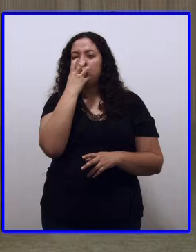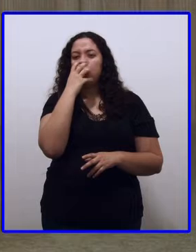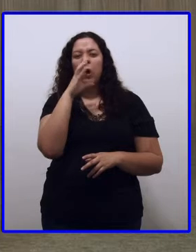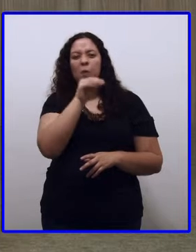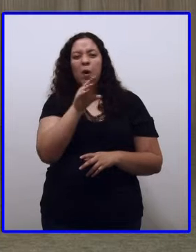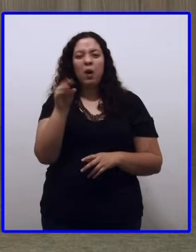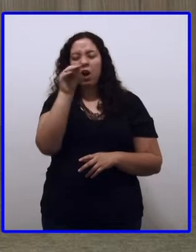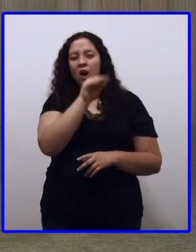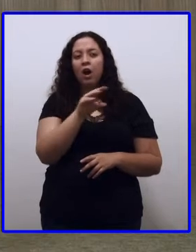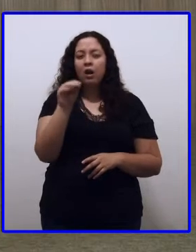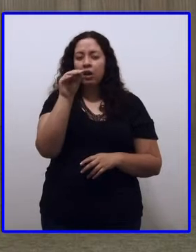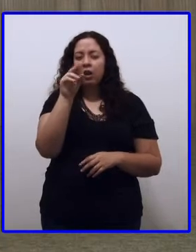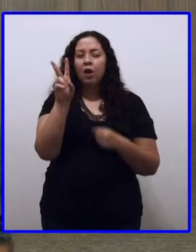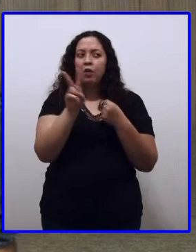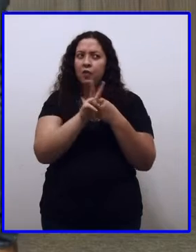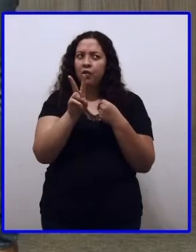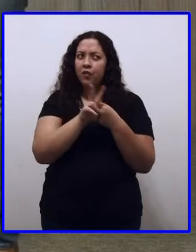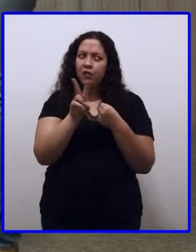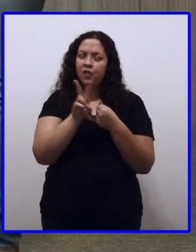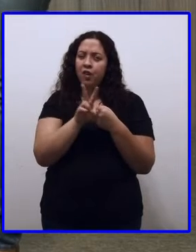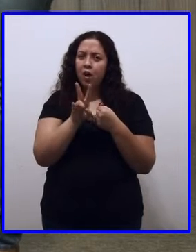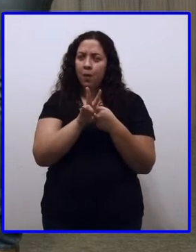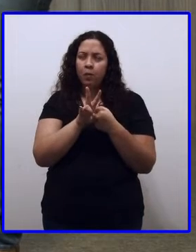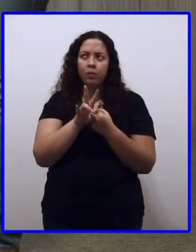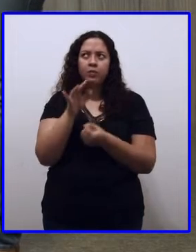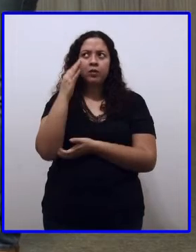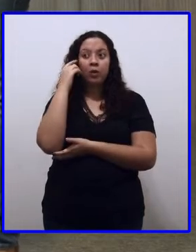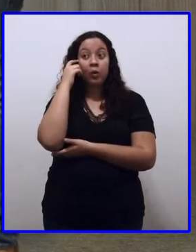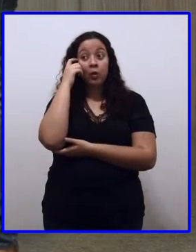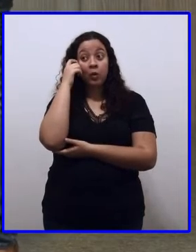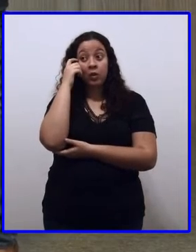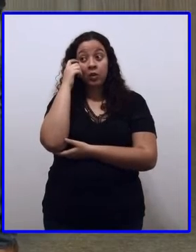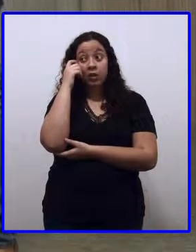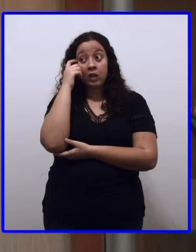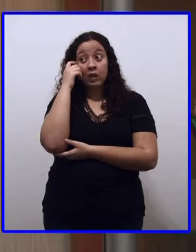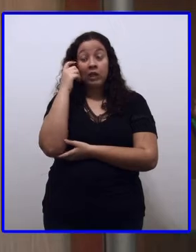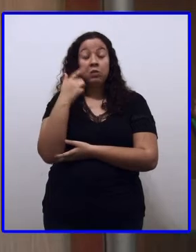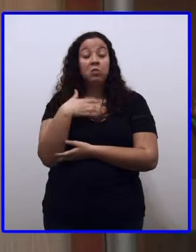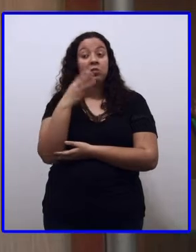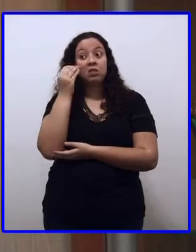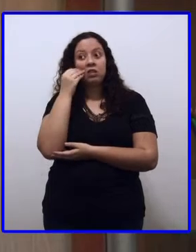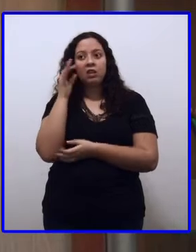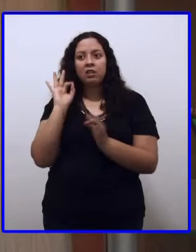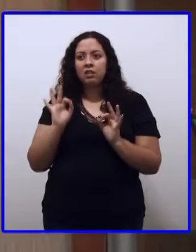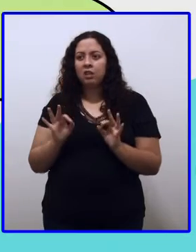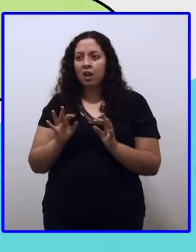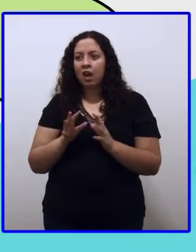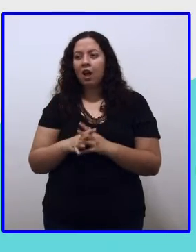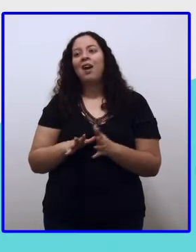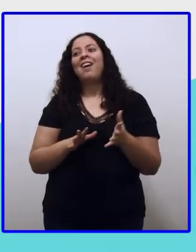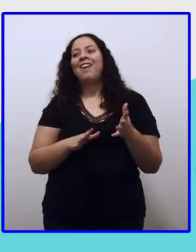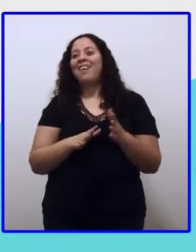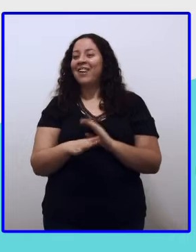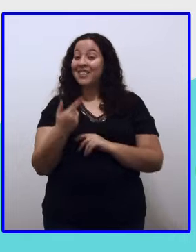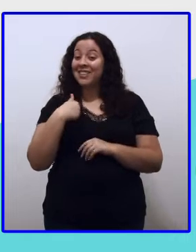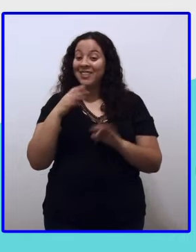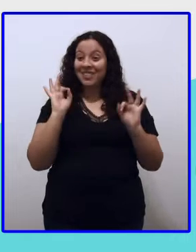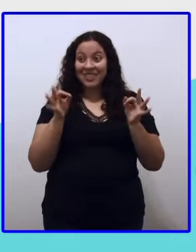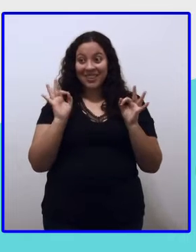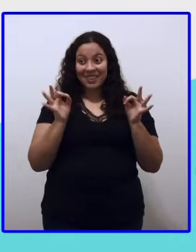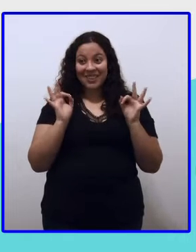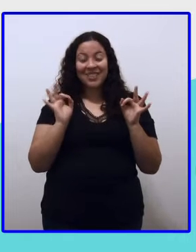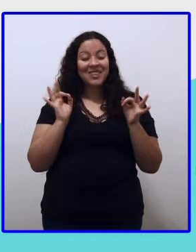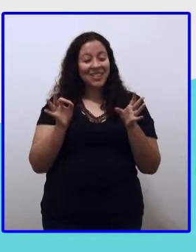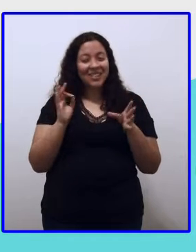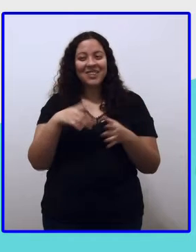Vem de latir. Latir é um verbo. Se eu já sei que é um verbo, então acho que tá aqui. Tá aqui, será que eu acertei? Vamos conferir. Ai,